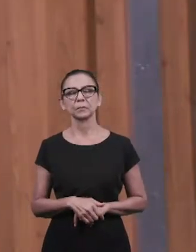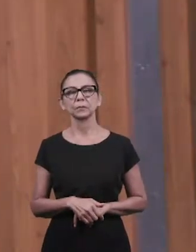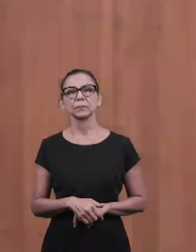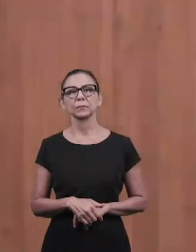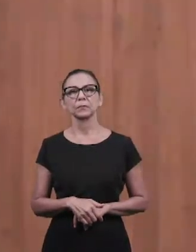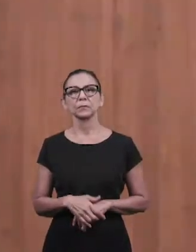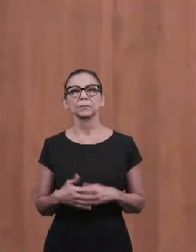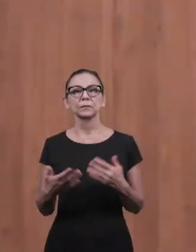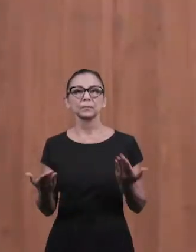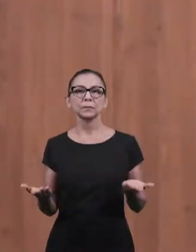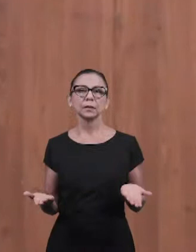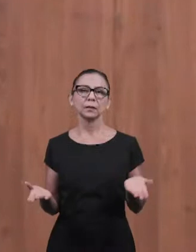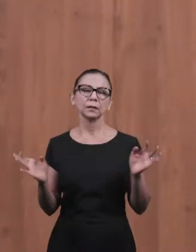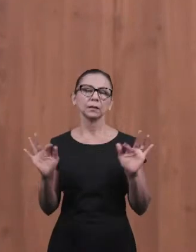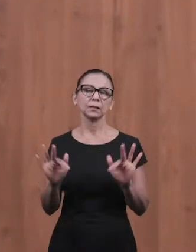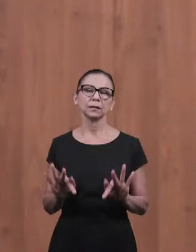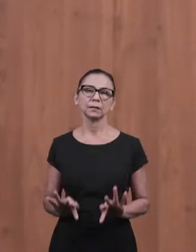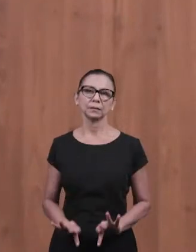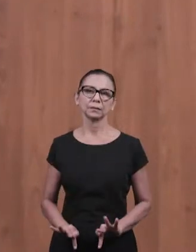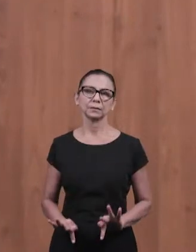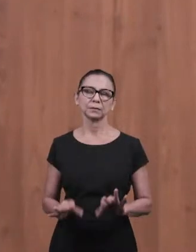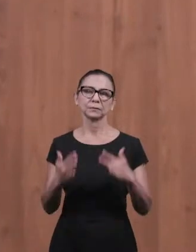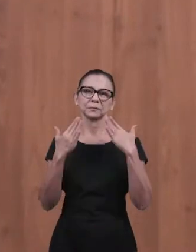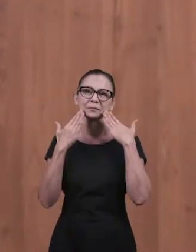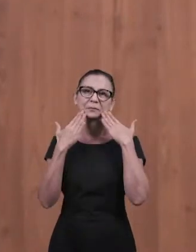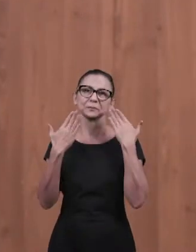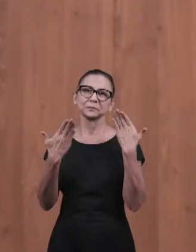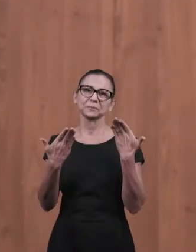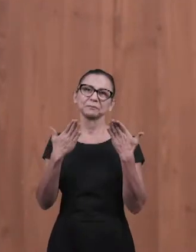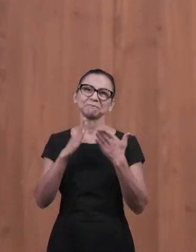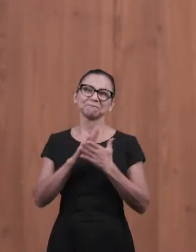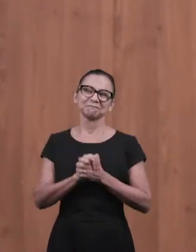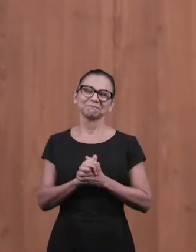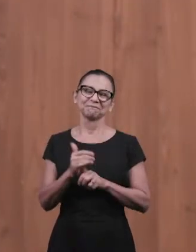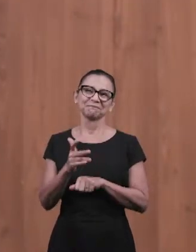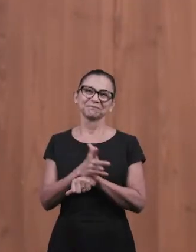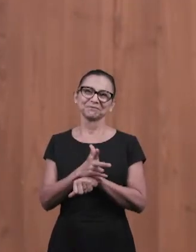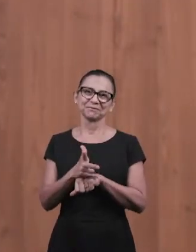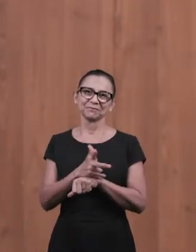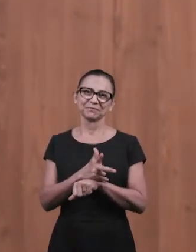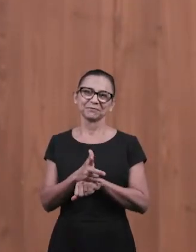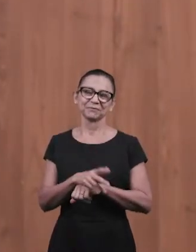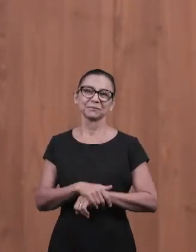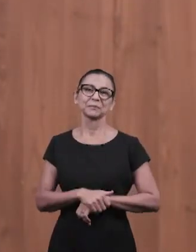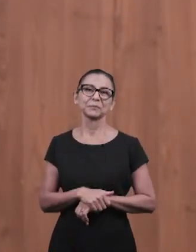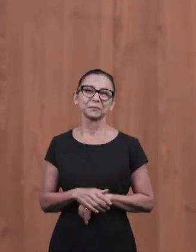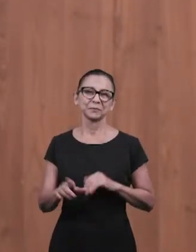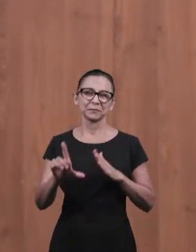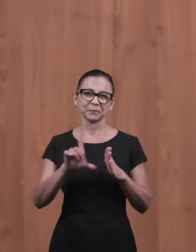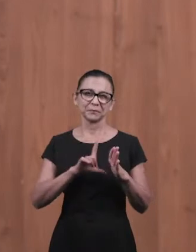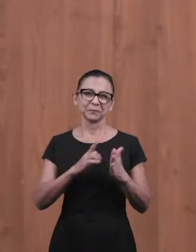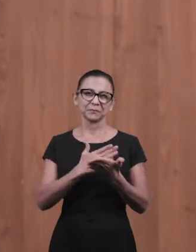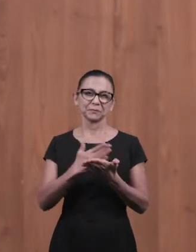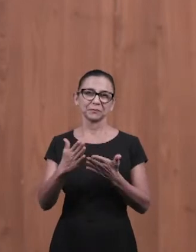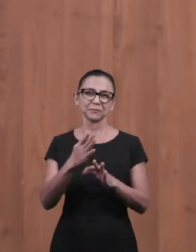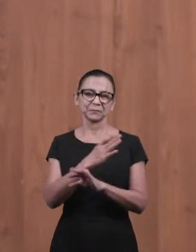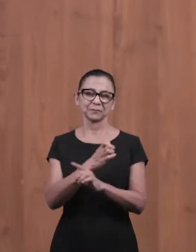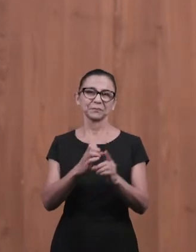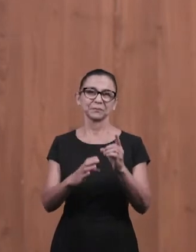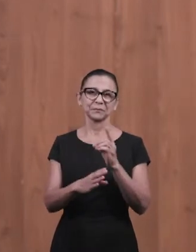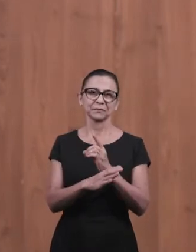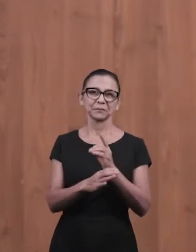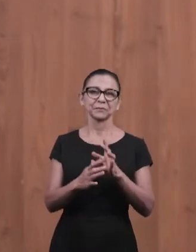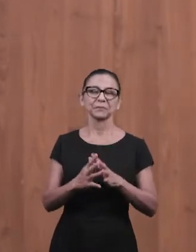nome do senhor. Assim, irmãos, nós chegamos ao final desta apresentação, dos nossos vídeos que nós antecipamos à Escola Bíblica Dominical,